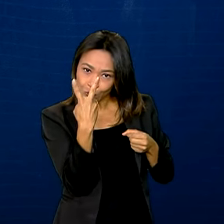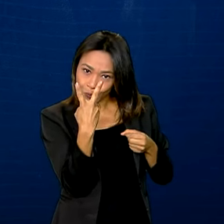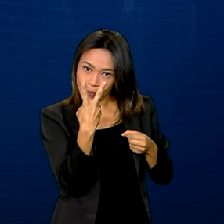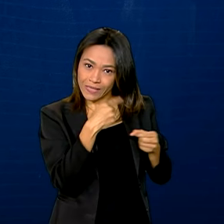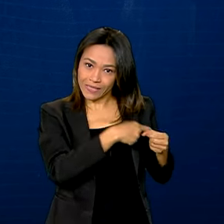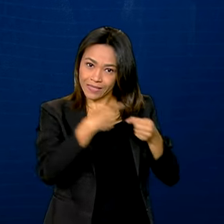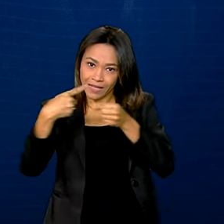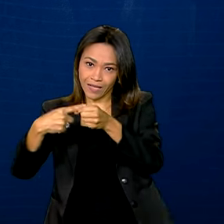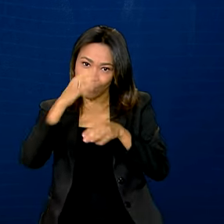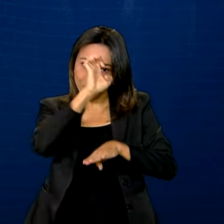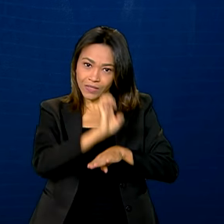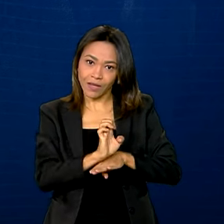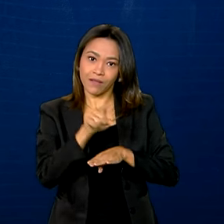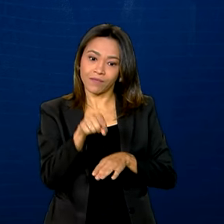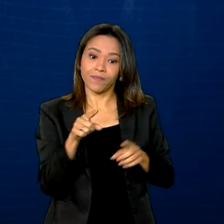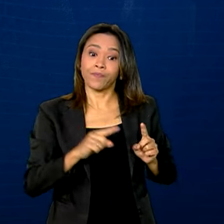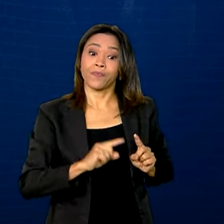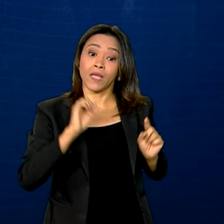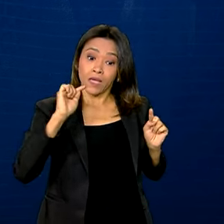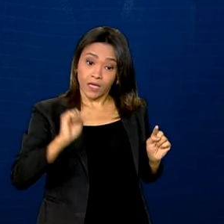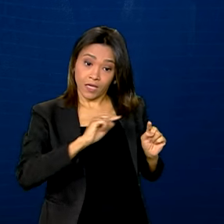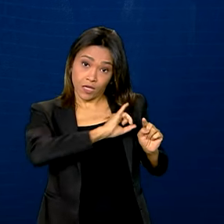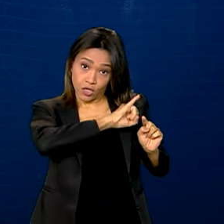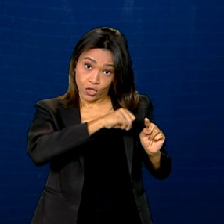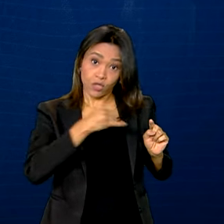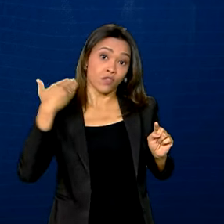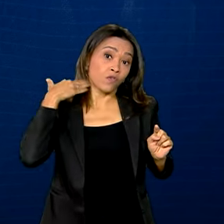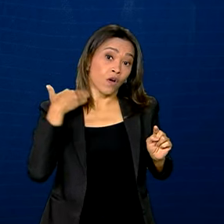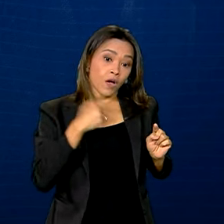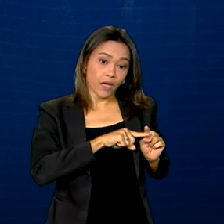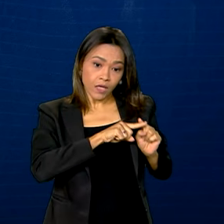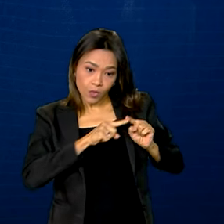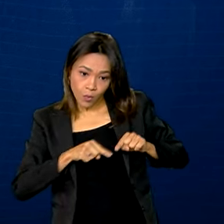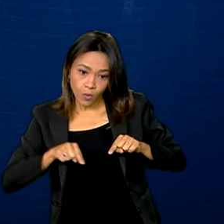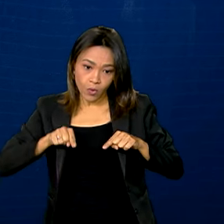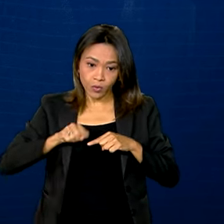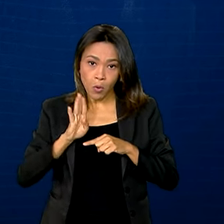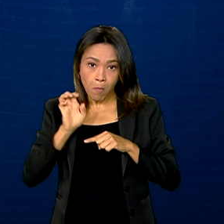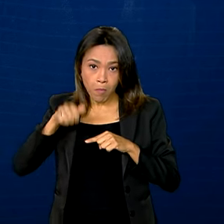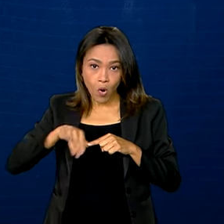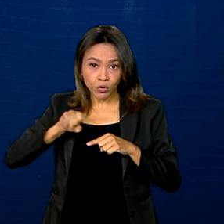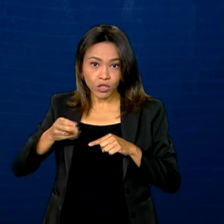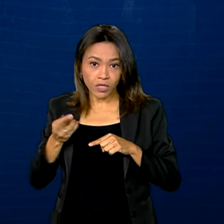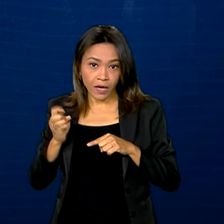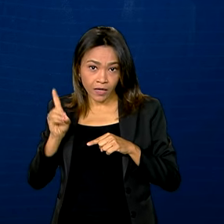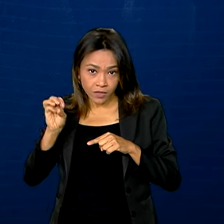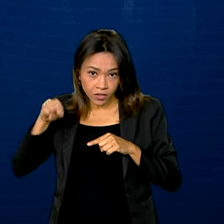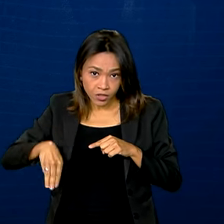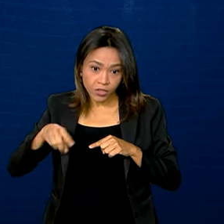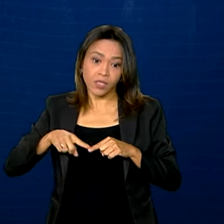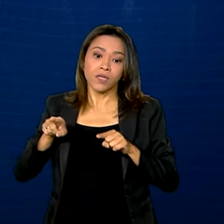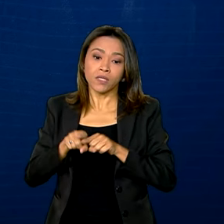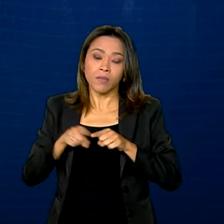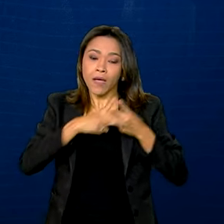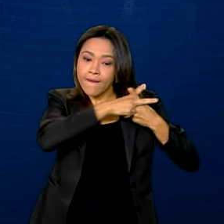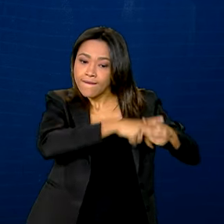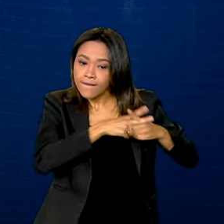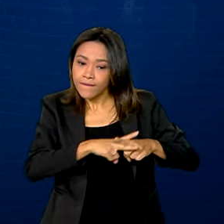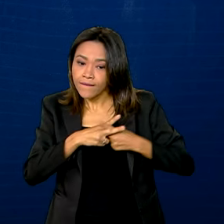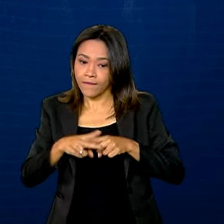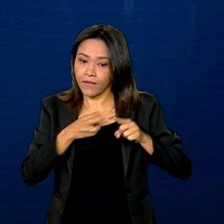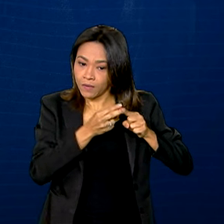e Juiz de Fora, e entre Juiz de Fora e Bom Jardim de Minas, além de recuperação de trecho da BR